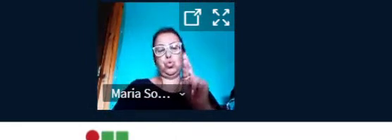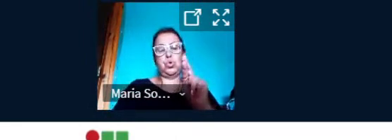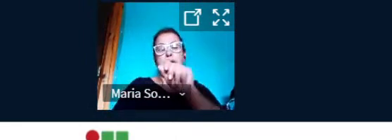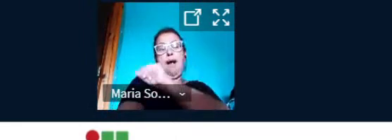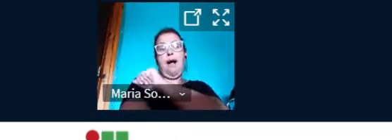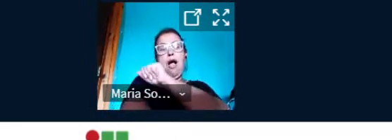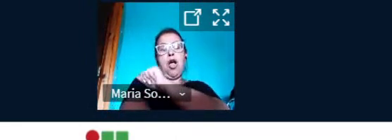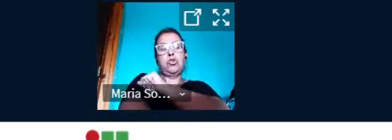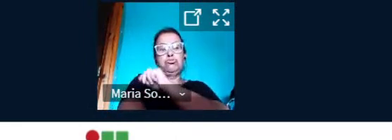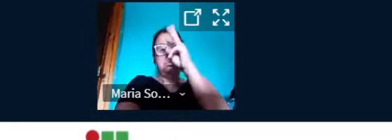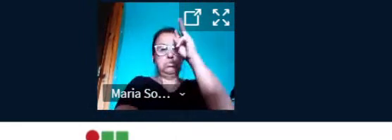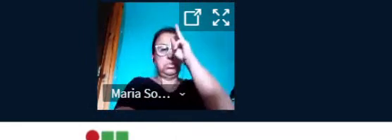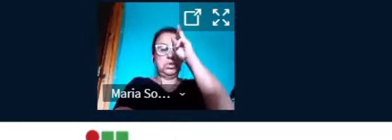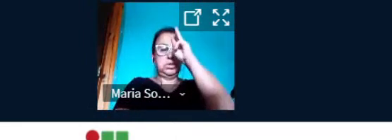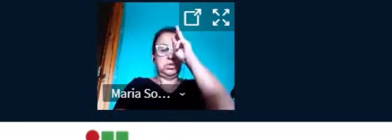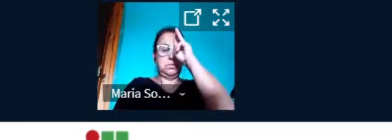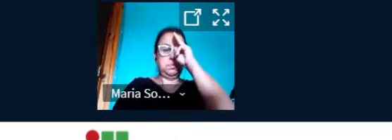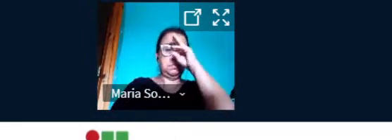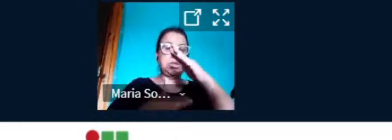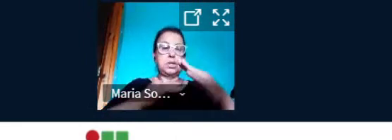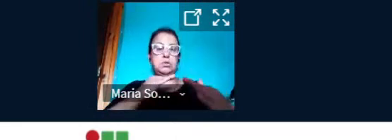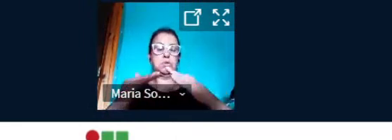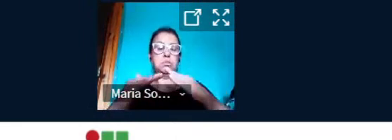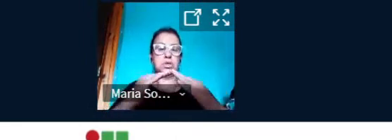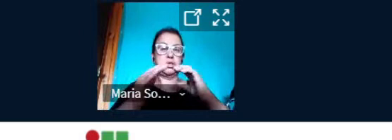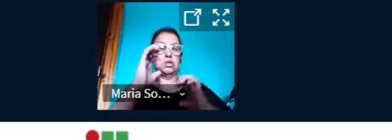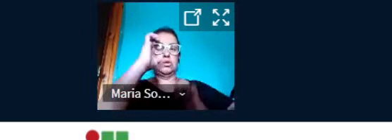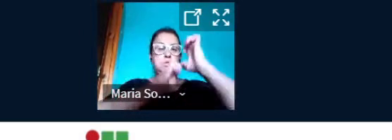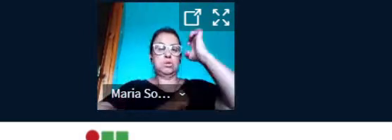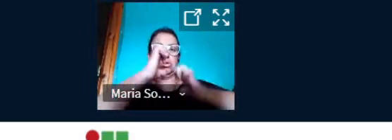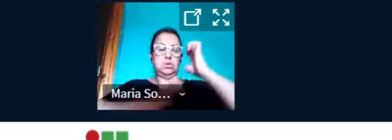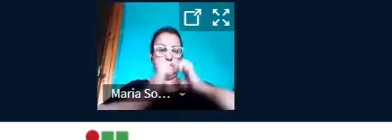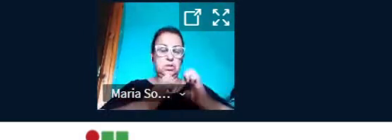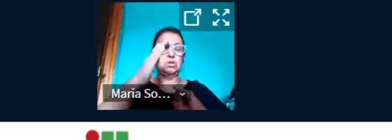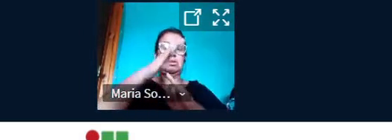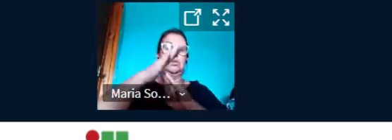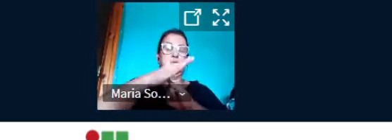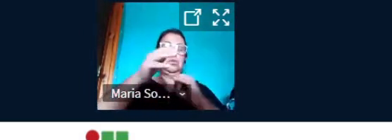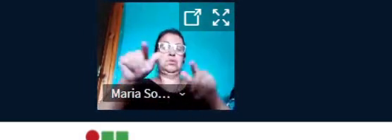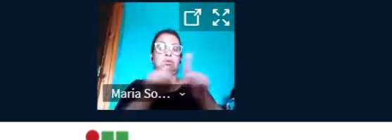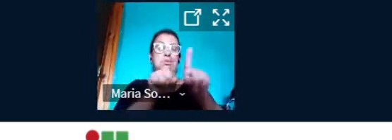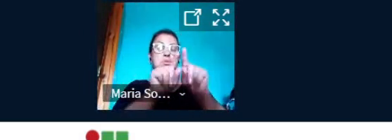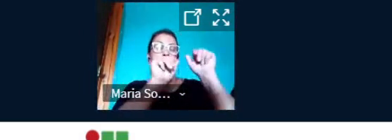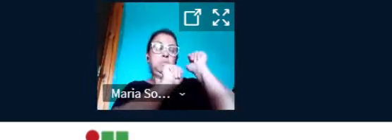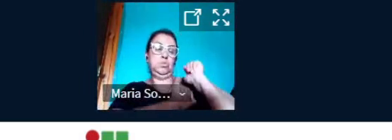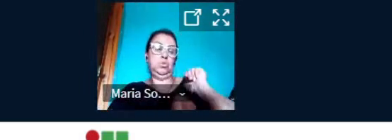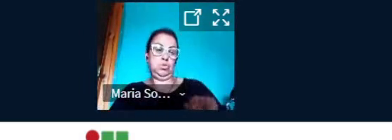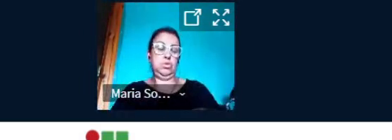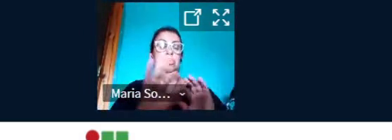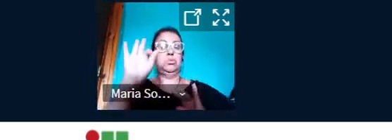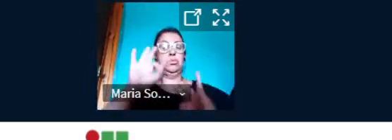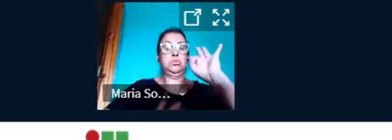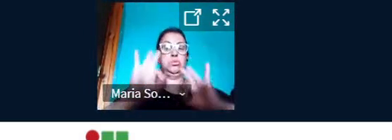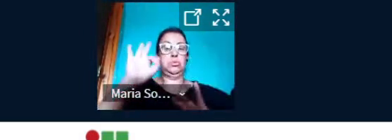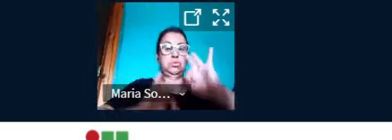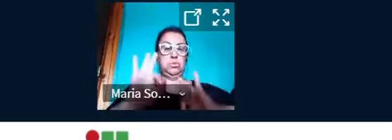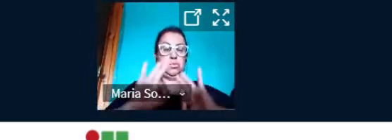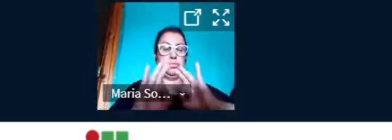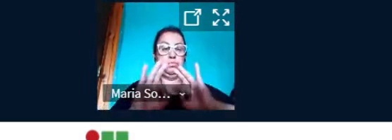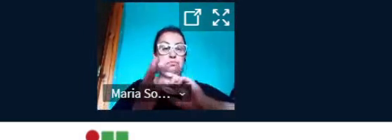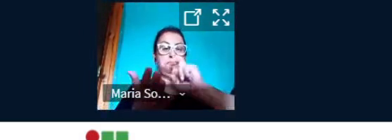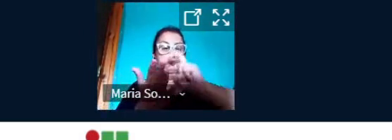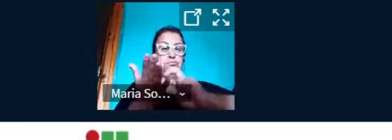Grande e atual bolsista do projeto de ensino de gráfica digital. E hoje eu vou apresentar um trabalho